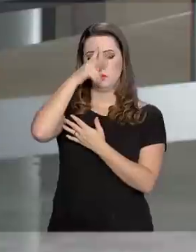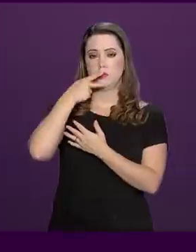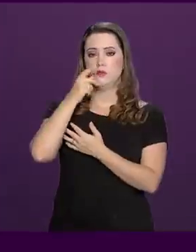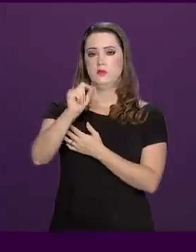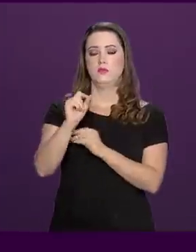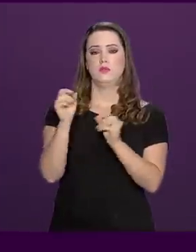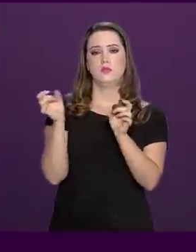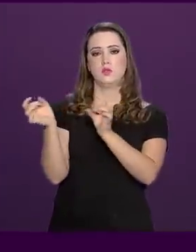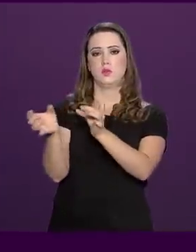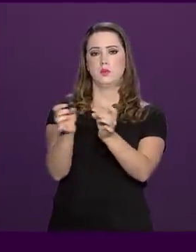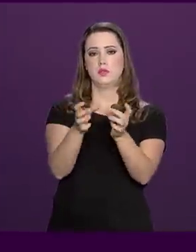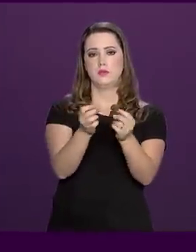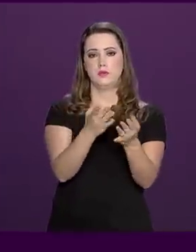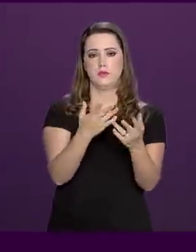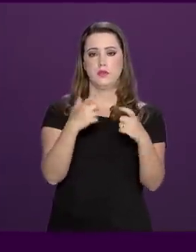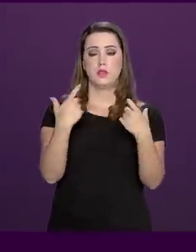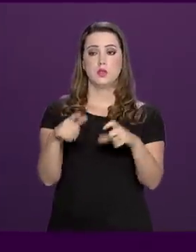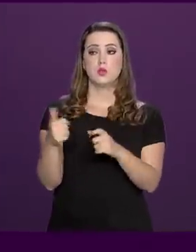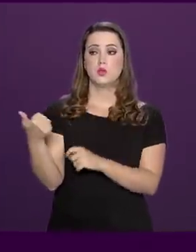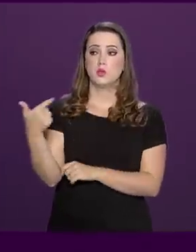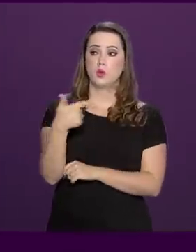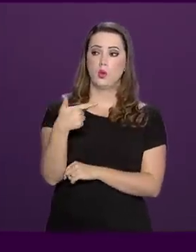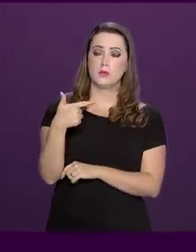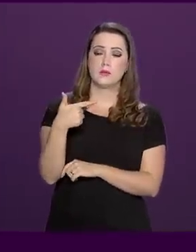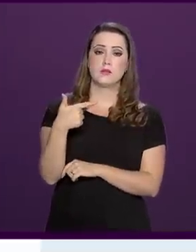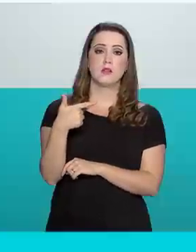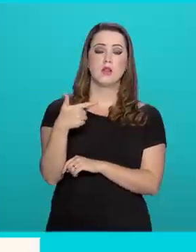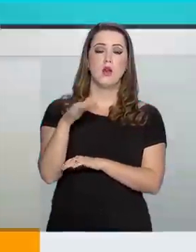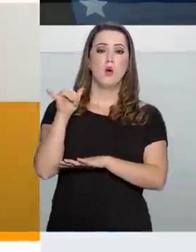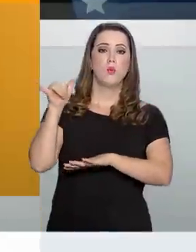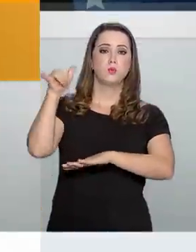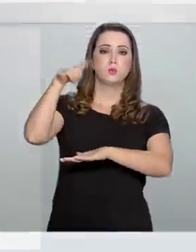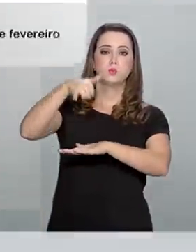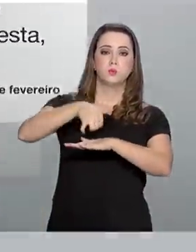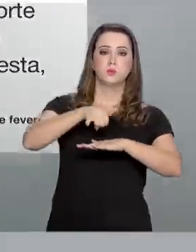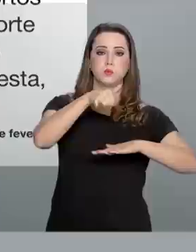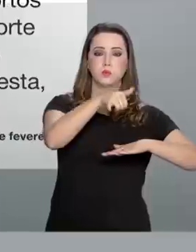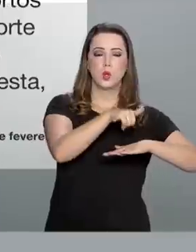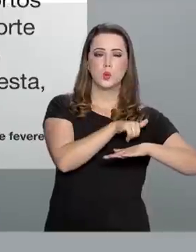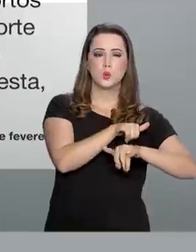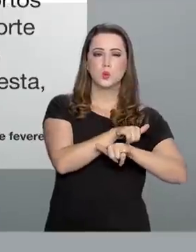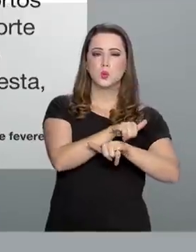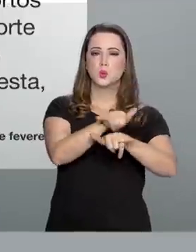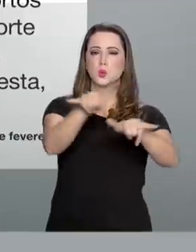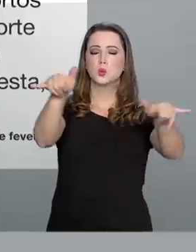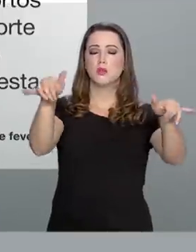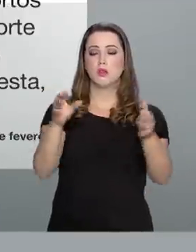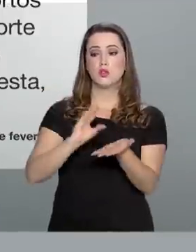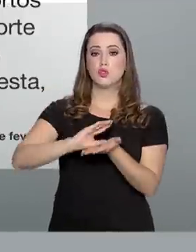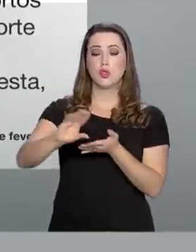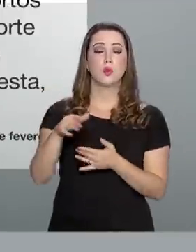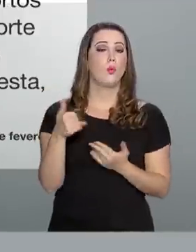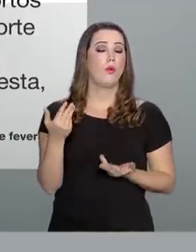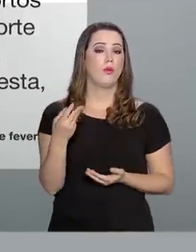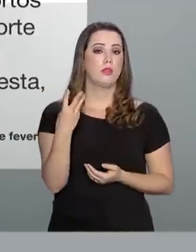sobre leilões de concessões de 12 aeroportos que vão gerar investimentos de R$,5 bilhões.